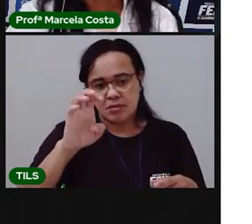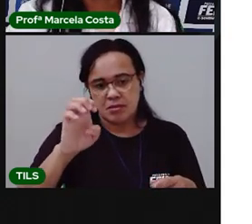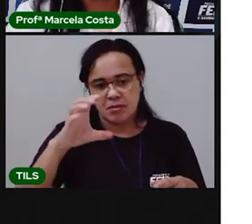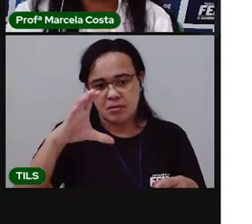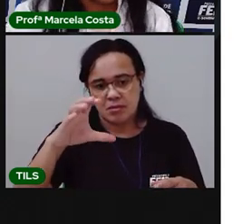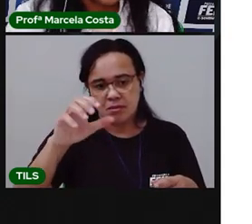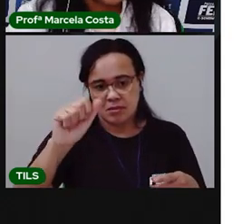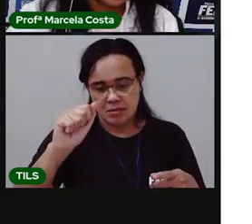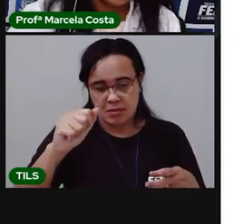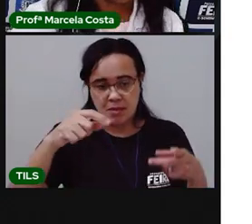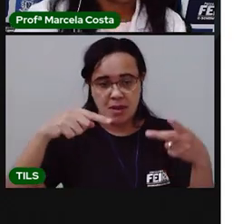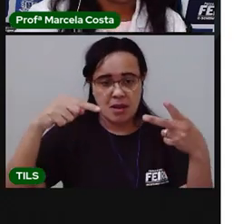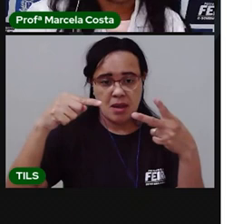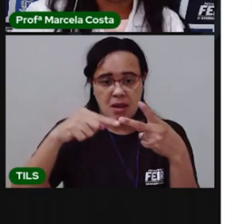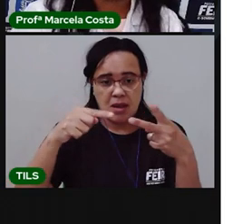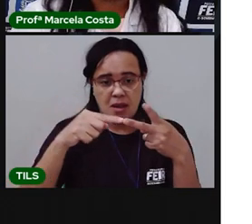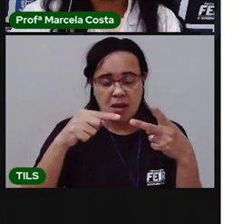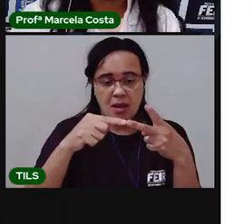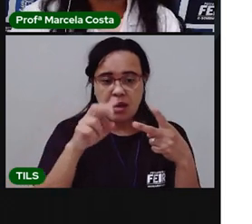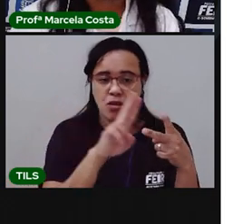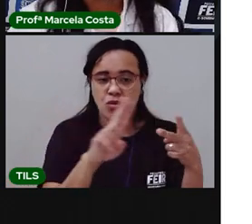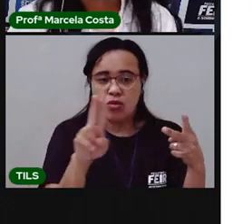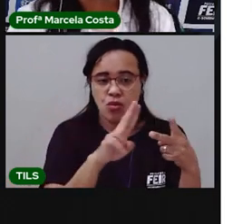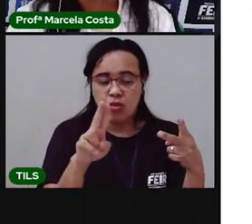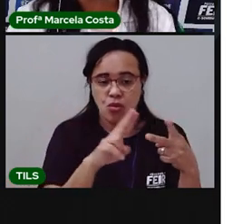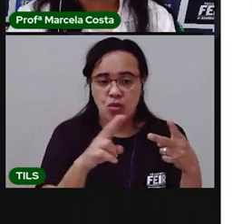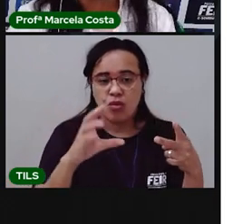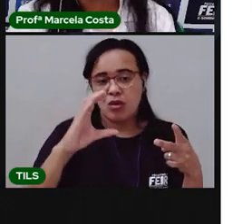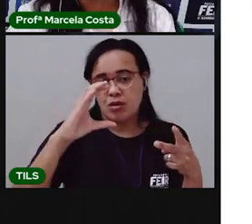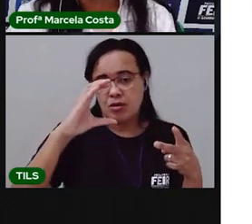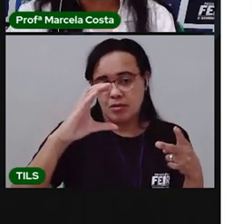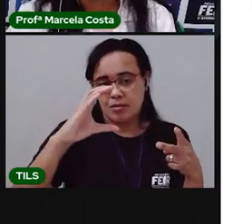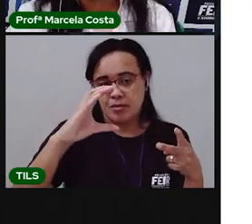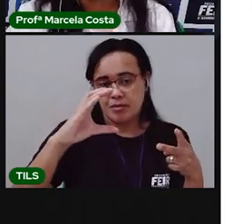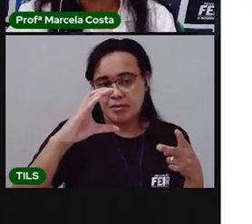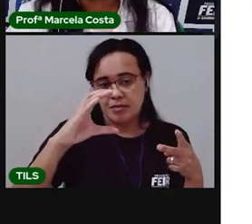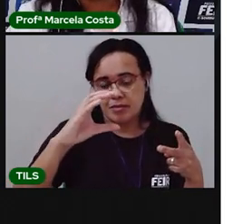Com a letra C. É isso aí? Ó.